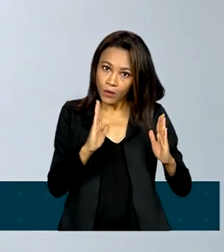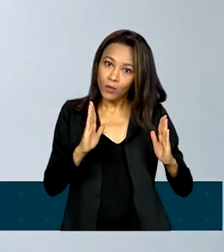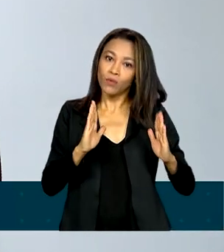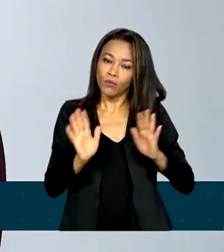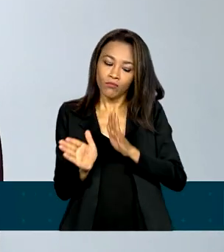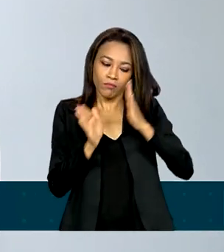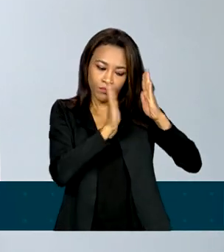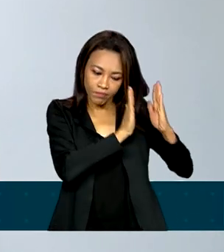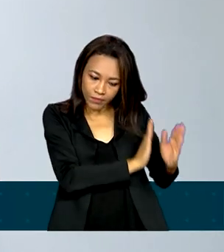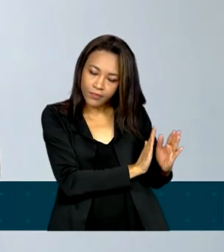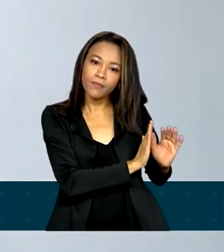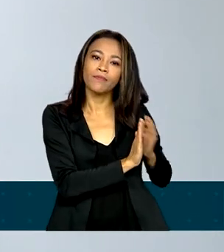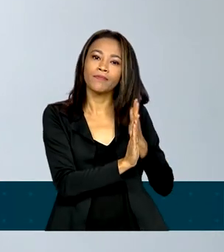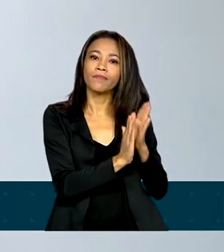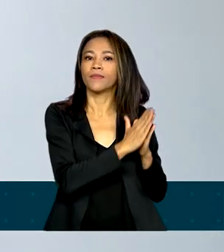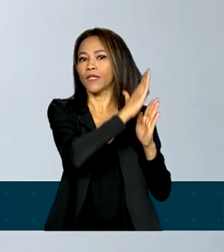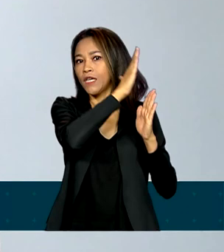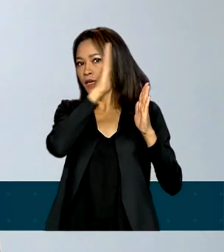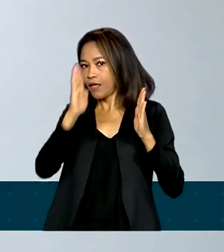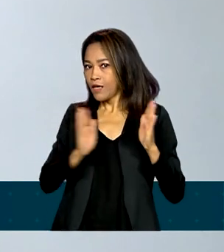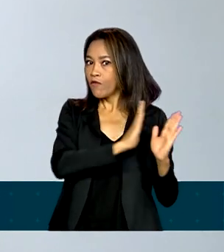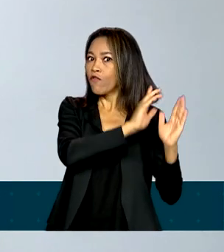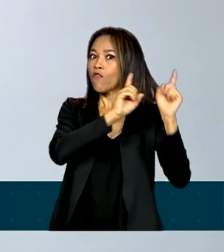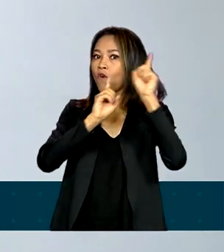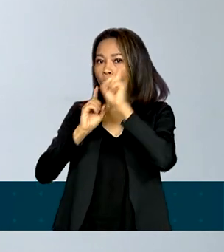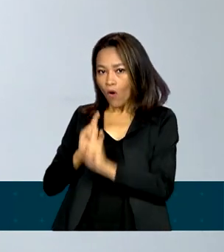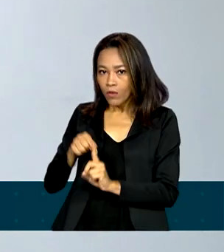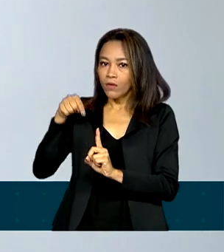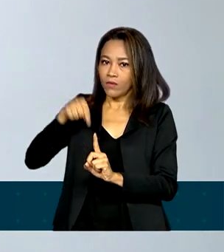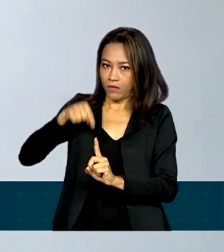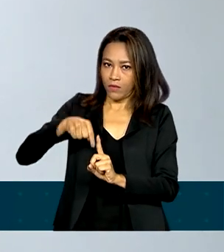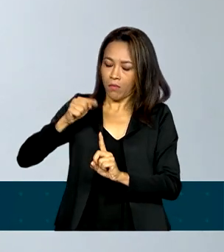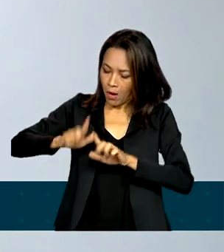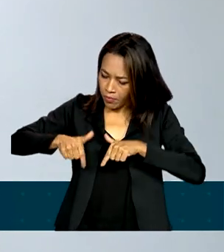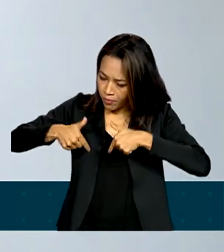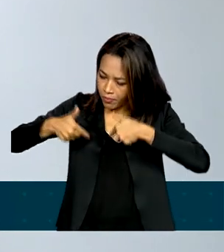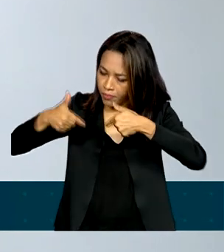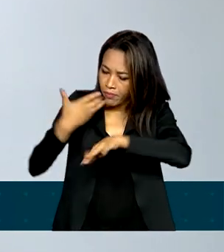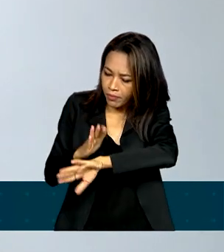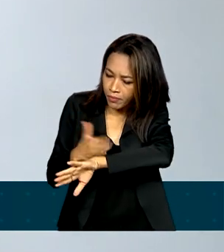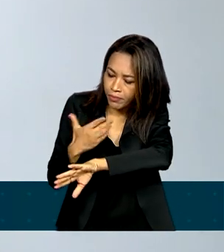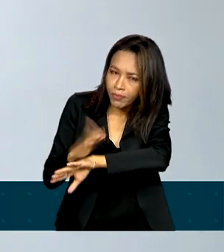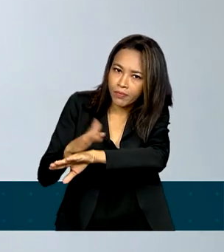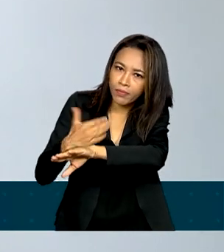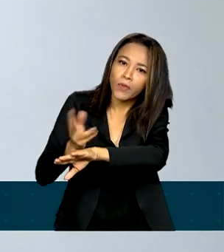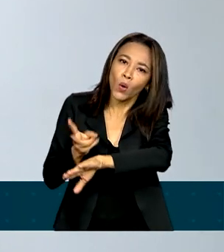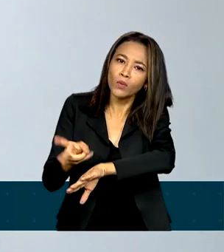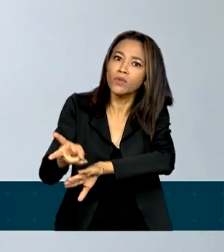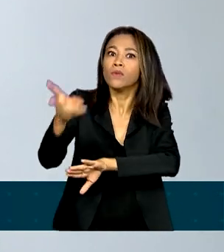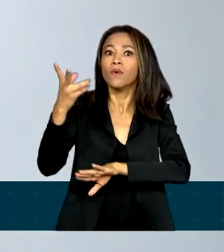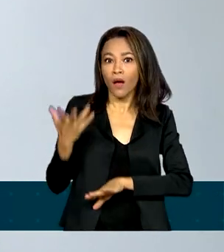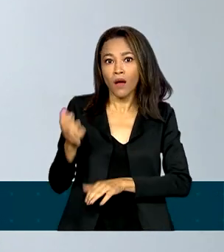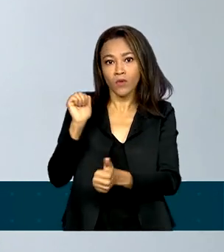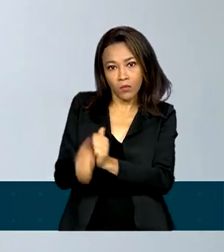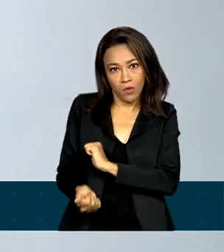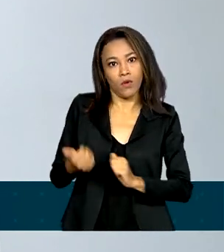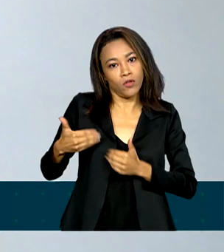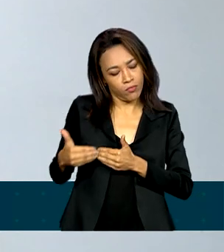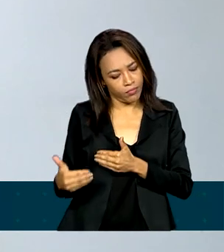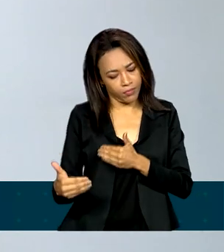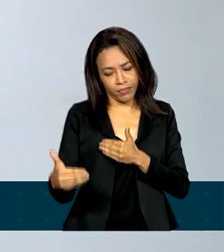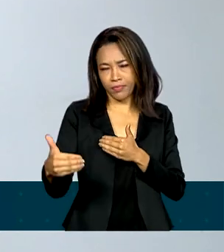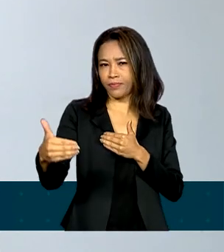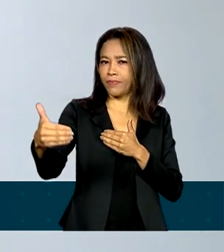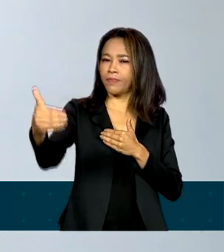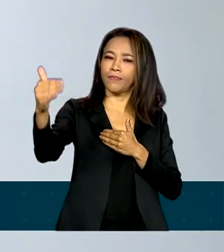na volta para a atividade elas possam dar sequência nas suas carreiras,